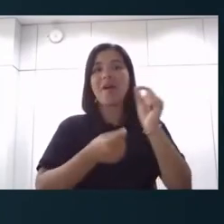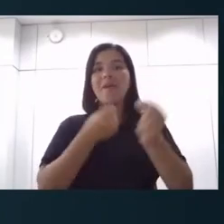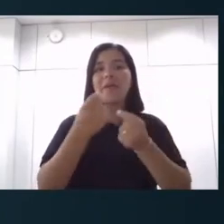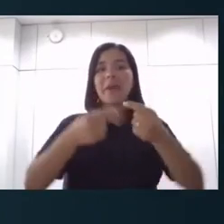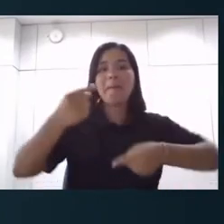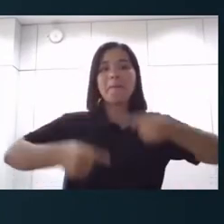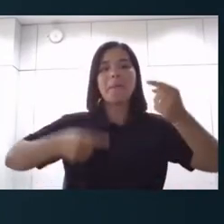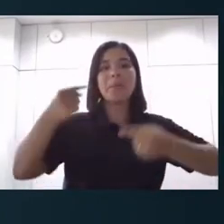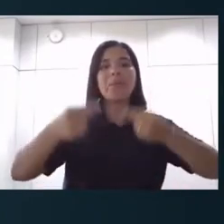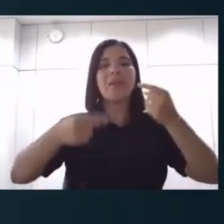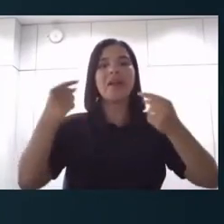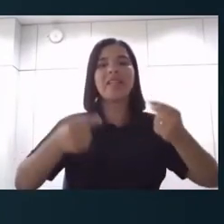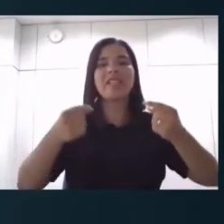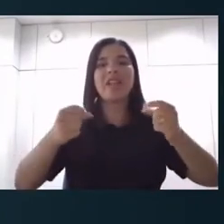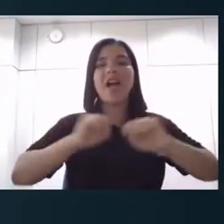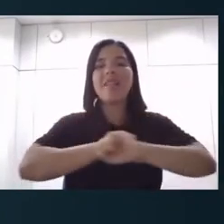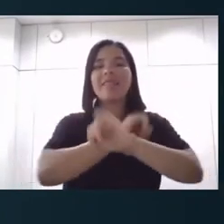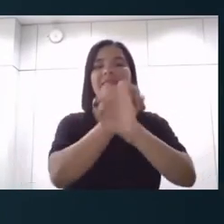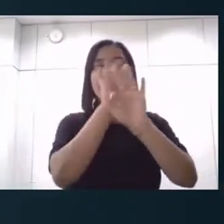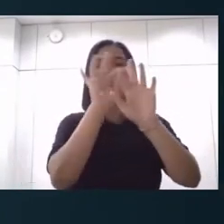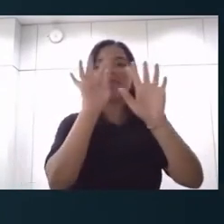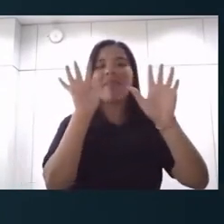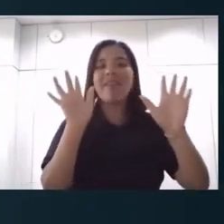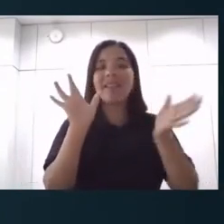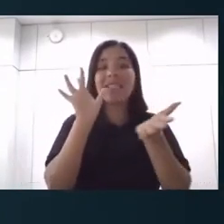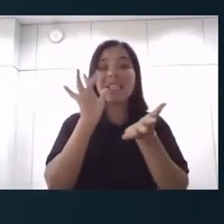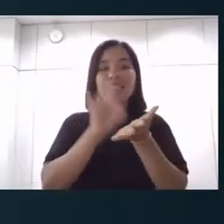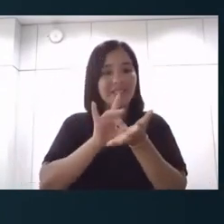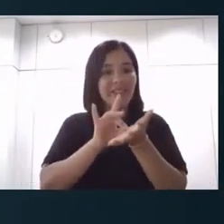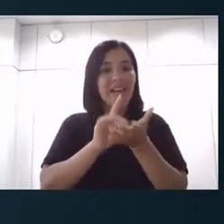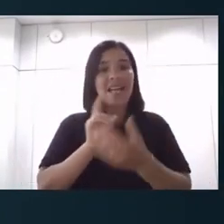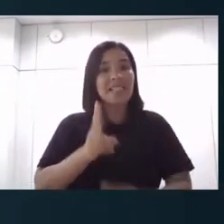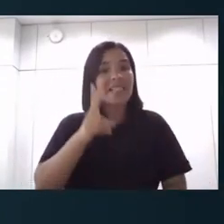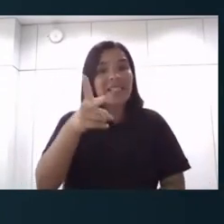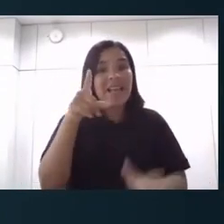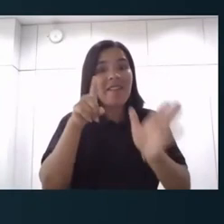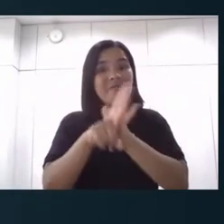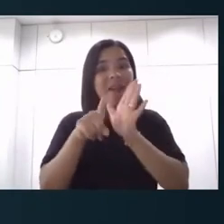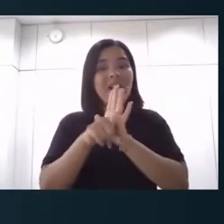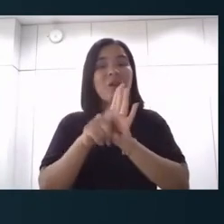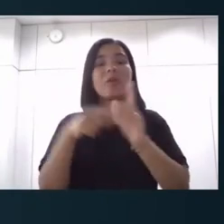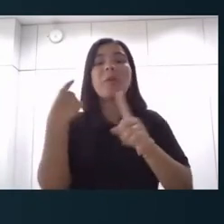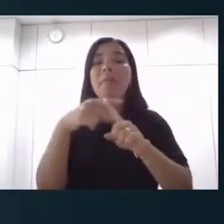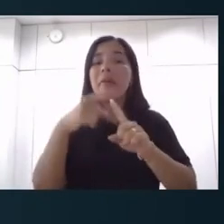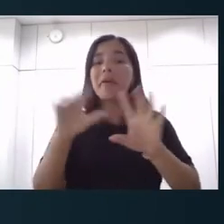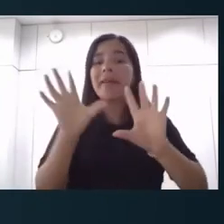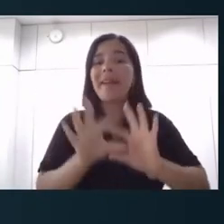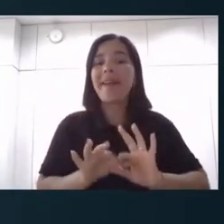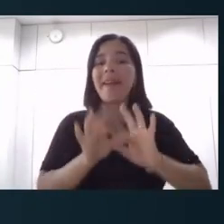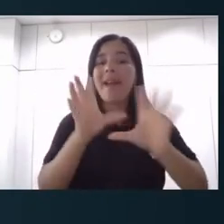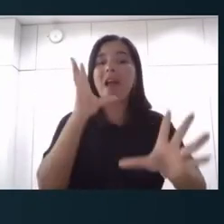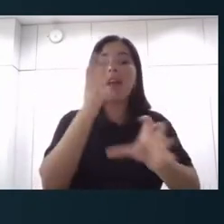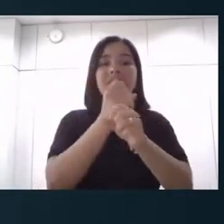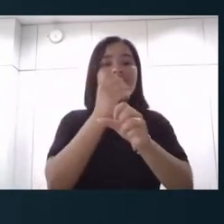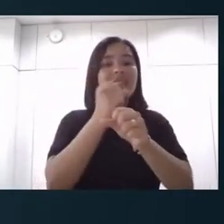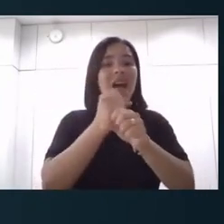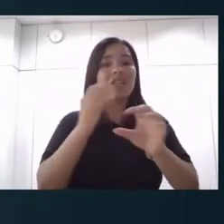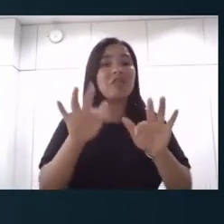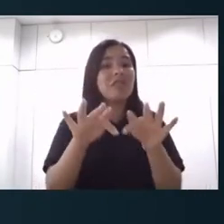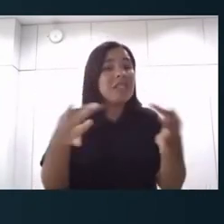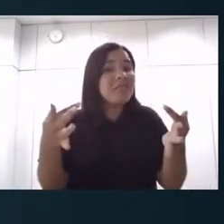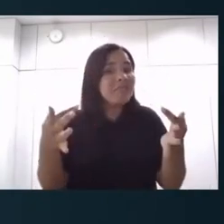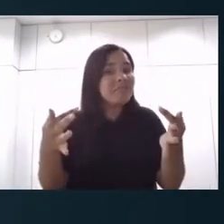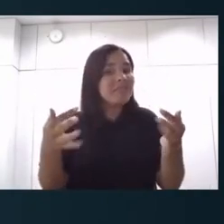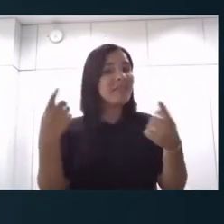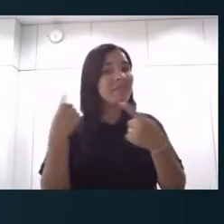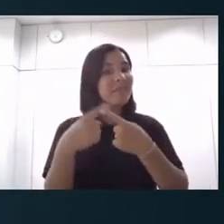de transparência ativa, né, de, toda vez perguntam para a gente a mesma coisa, por a não disponibiliza esses dados de forma já simples, né, e